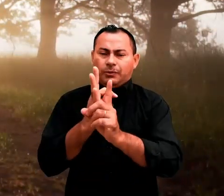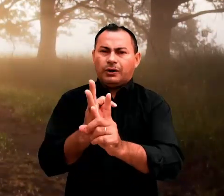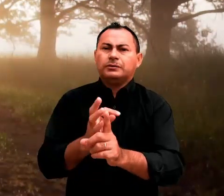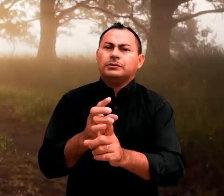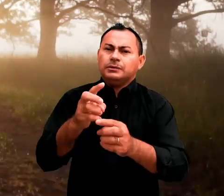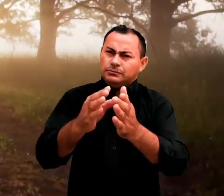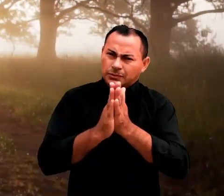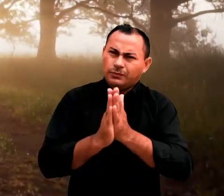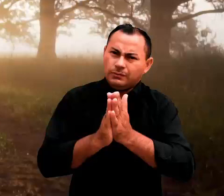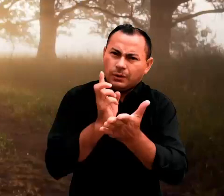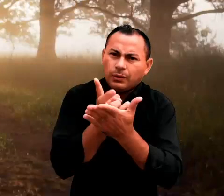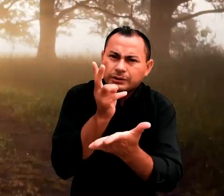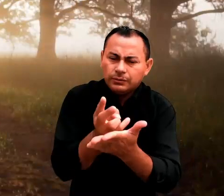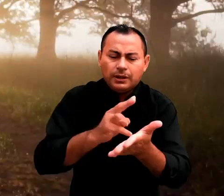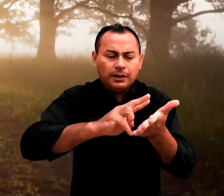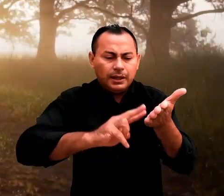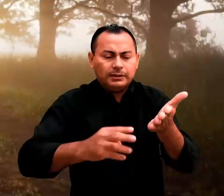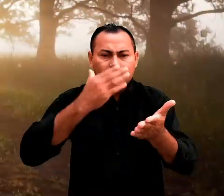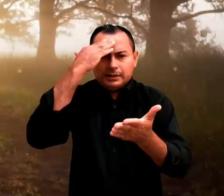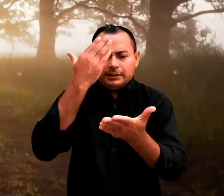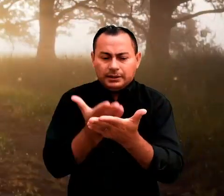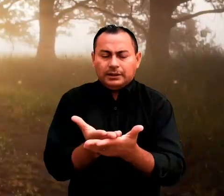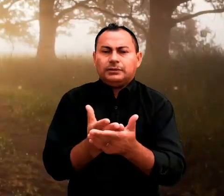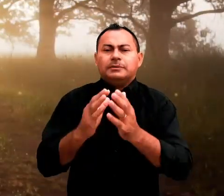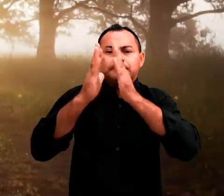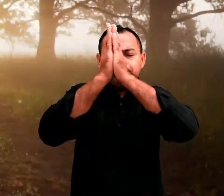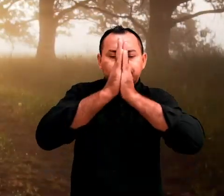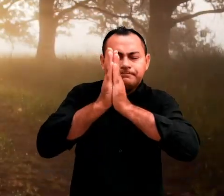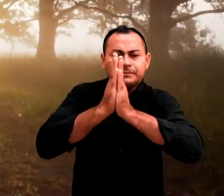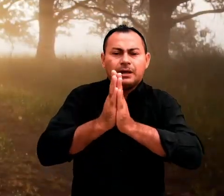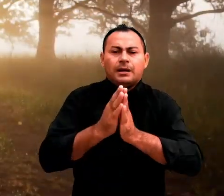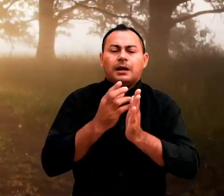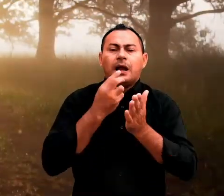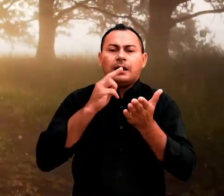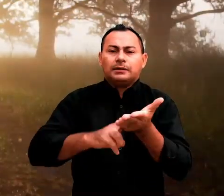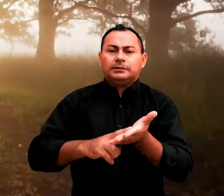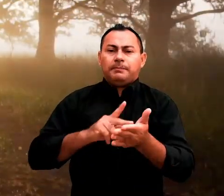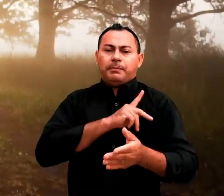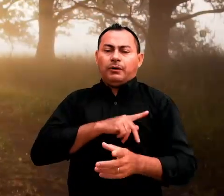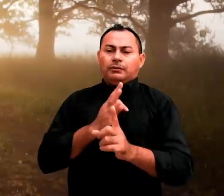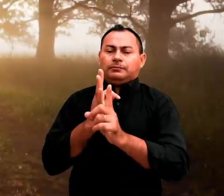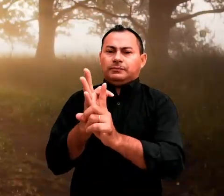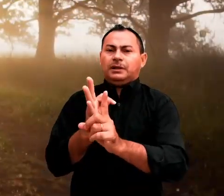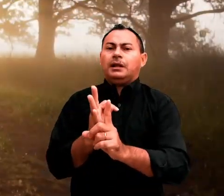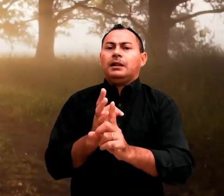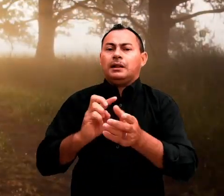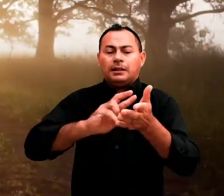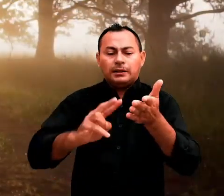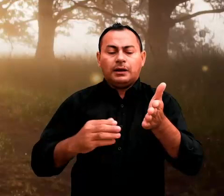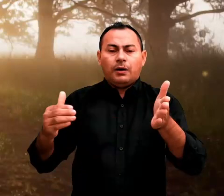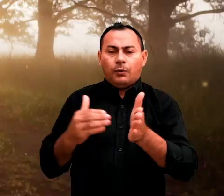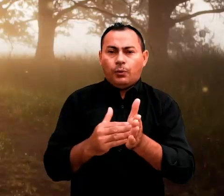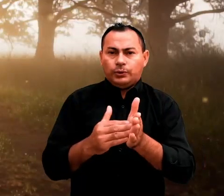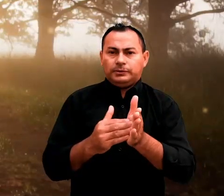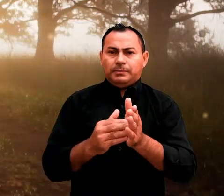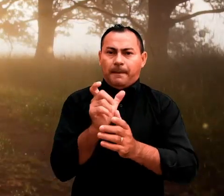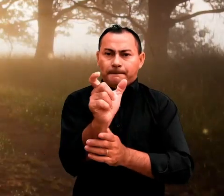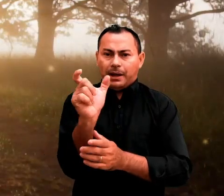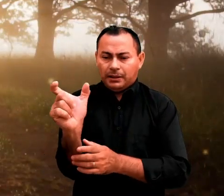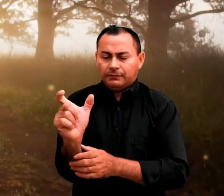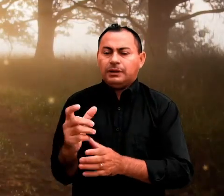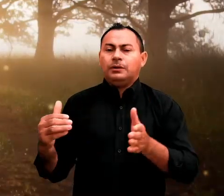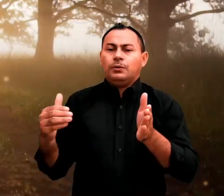continue lendo e meditando nesta carta de Paulo Timóteo e lembre-se de que você estará lendo as últimas palavras, o